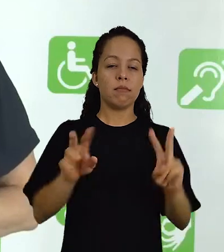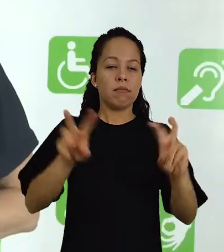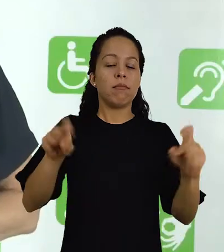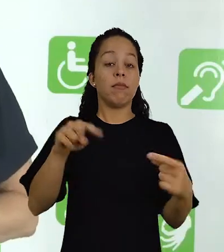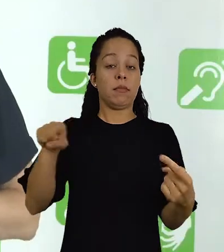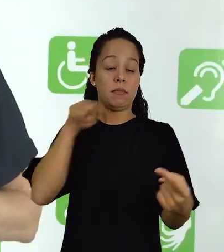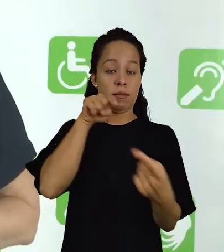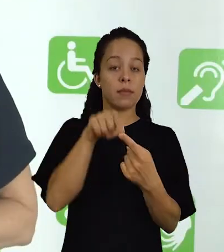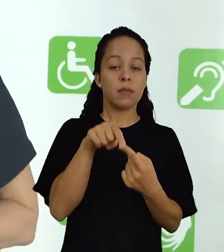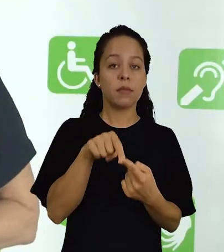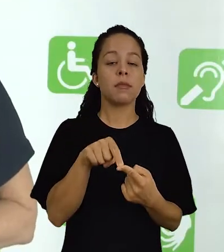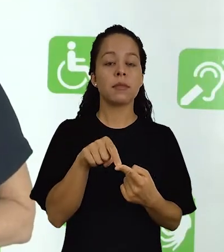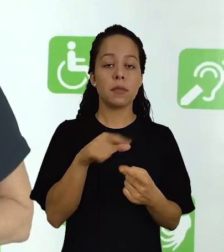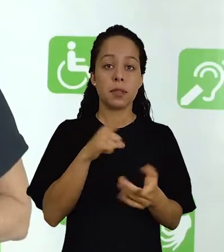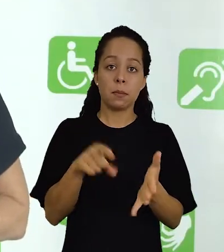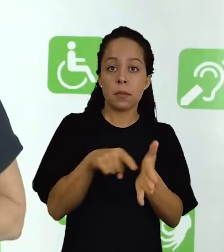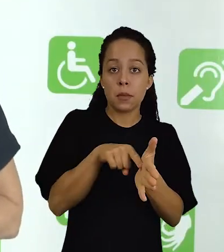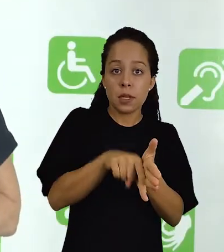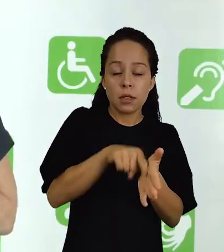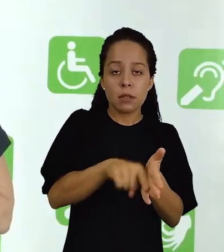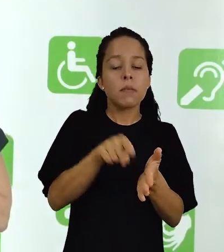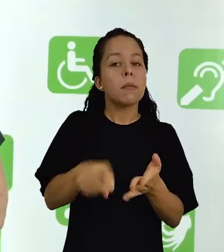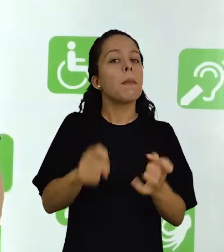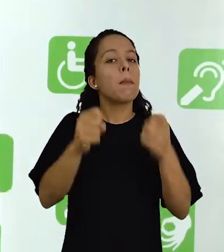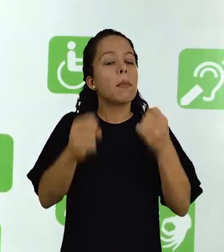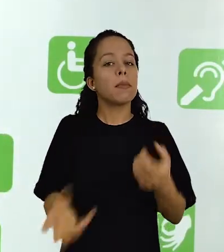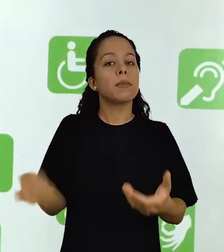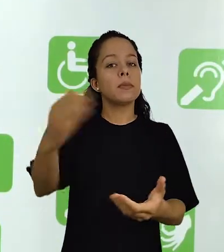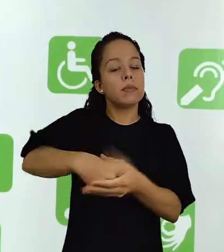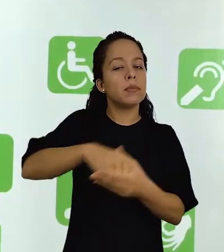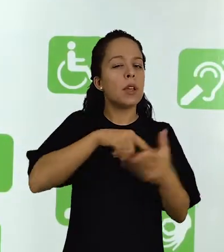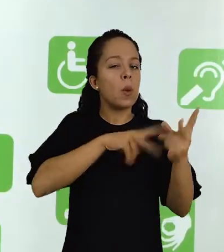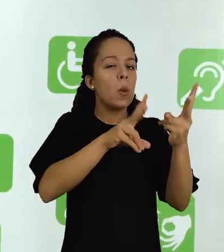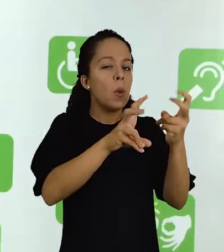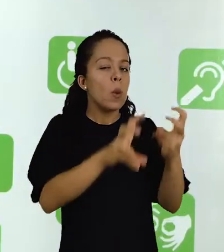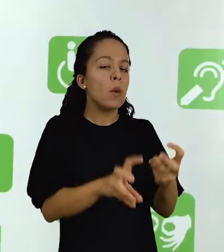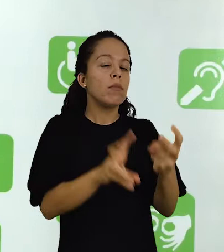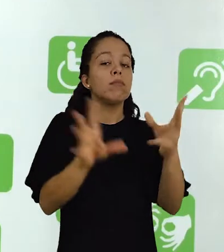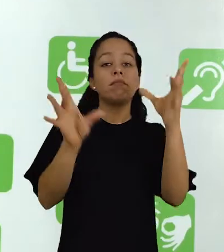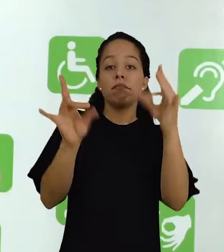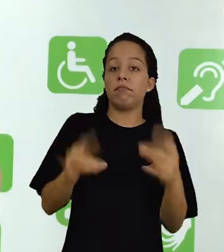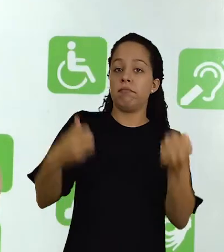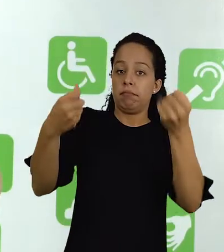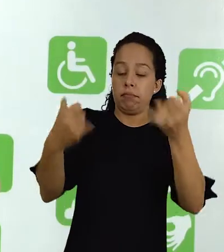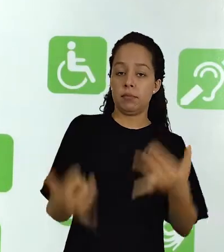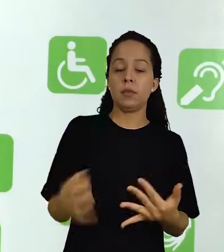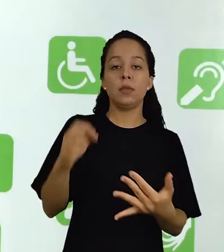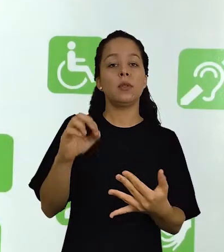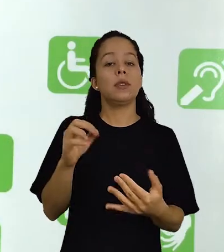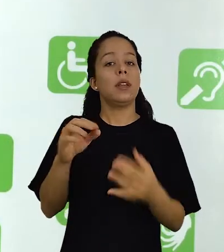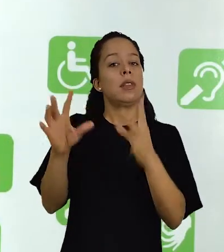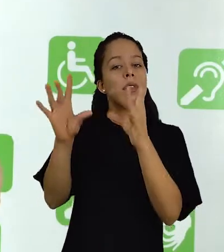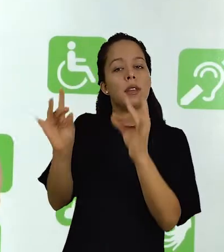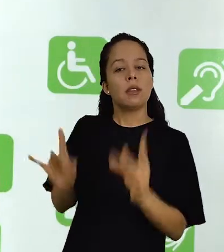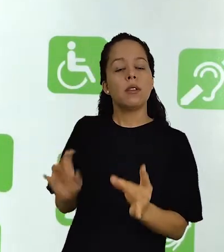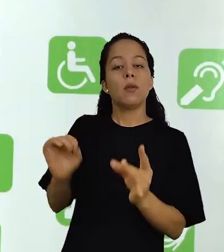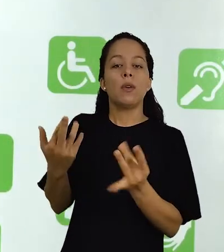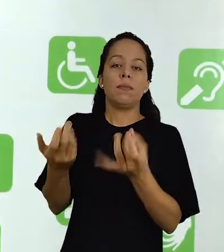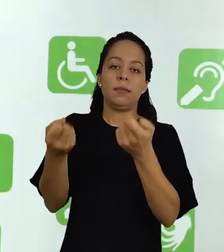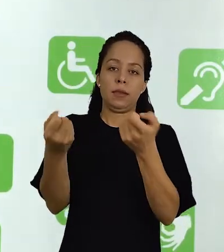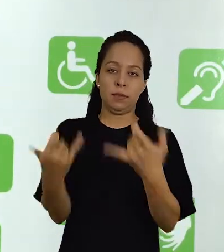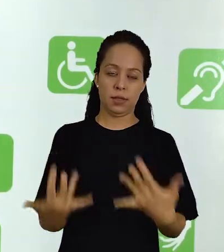Em relação aos objetivos, a pesquisa pode ser exploratória, descritiva ou